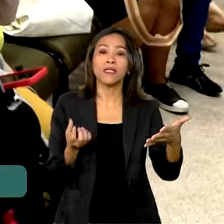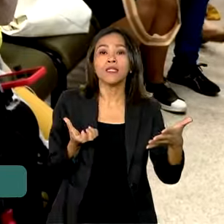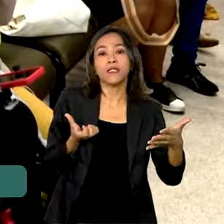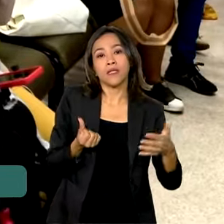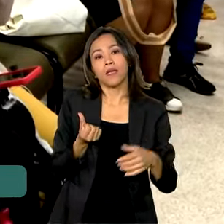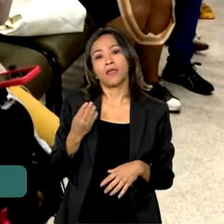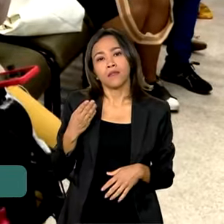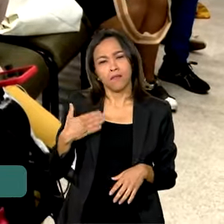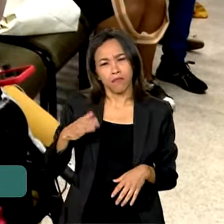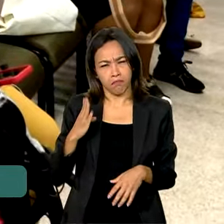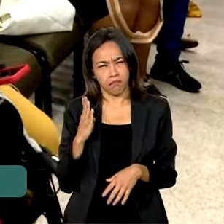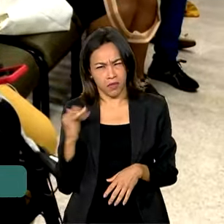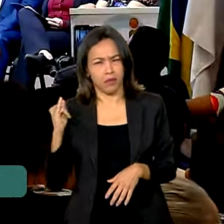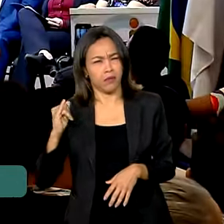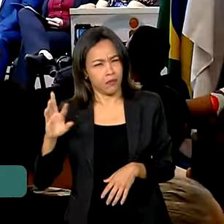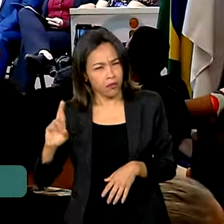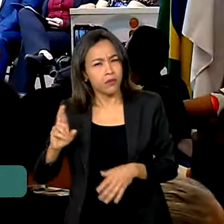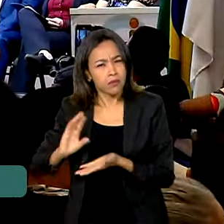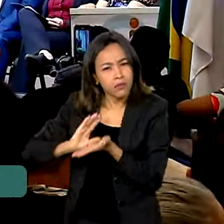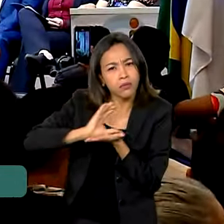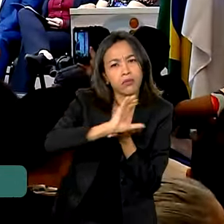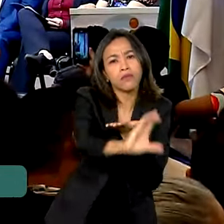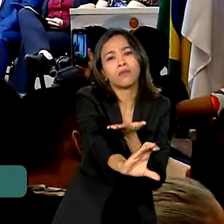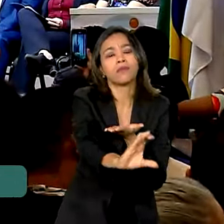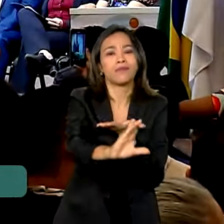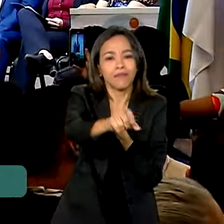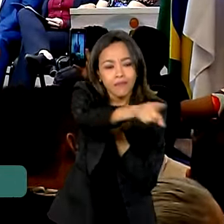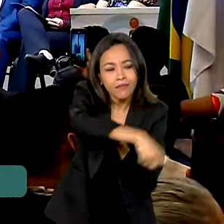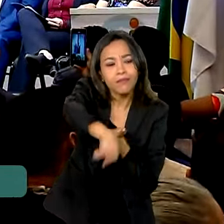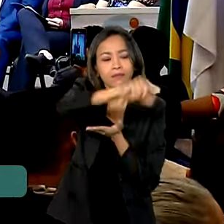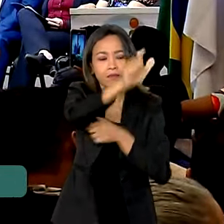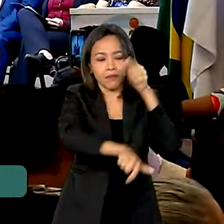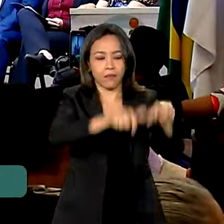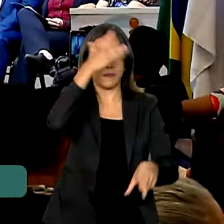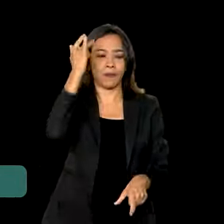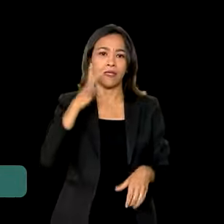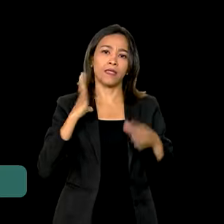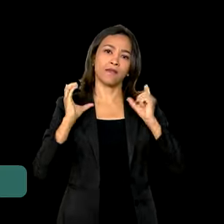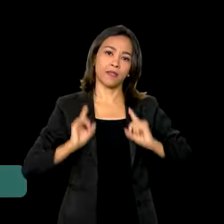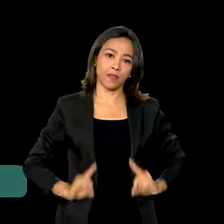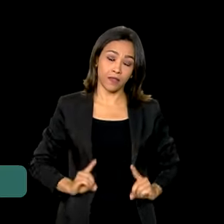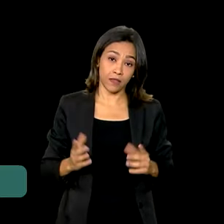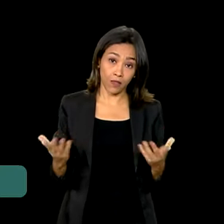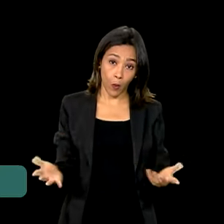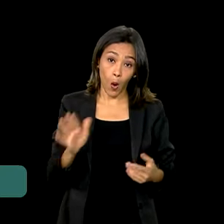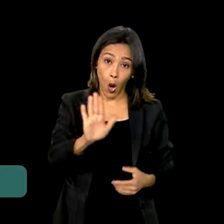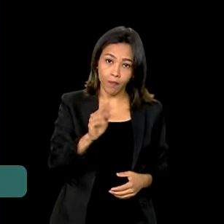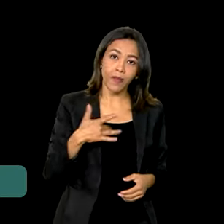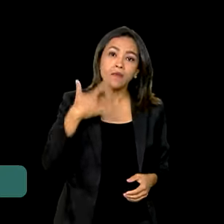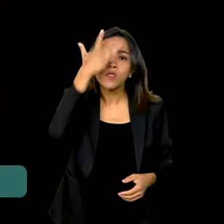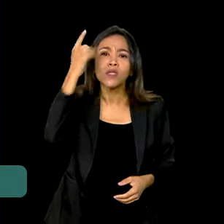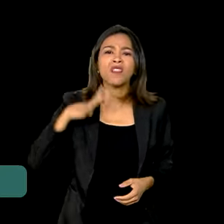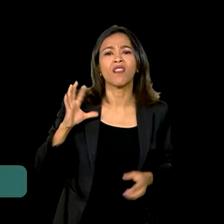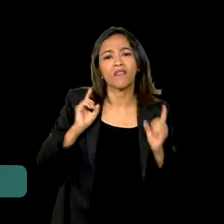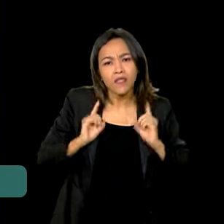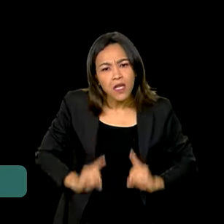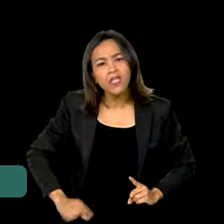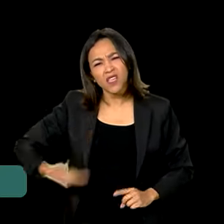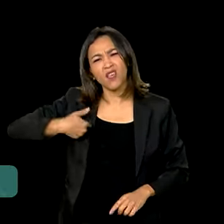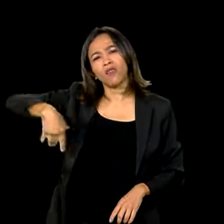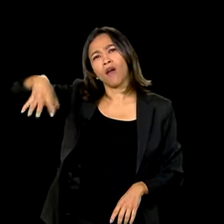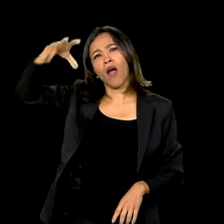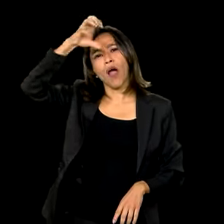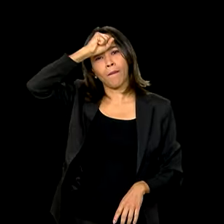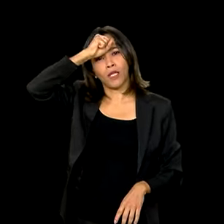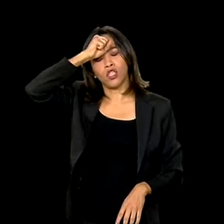em investimentos para pessoas com deficiência. As pessoas com deficiência, e é isso que eu tenho aprendido